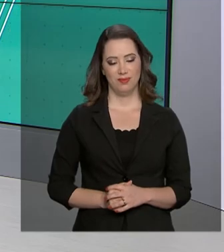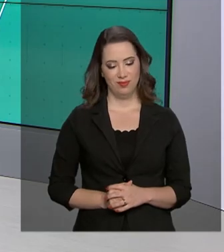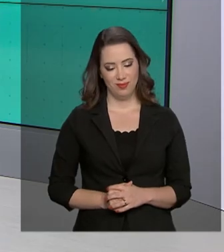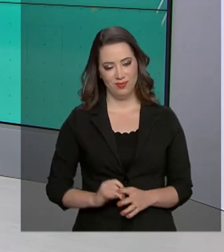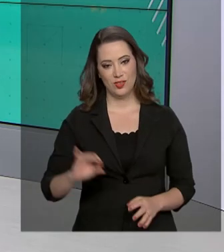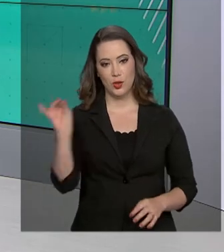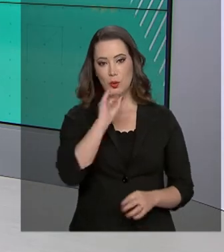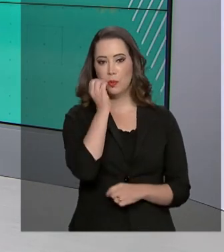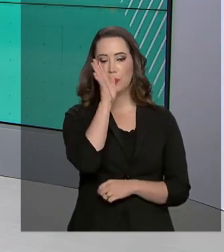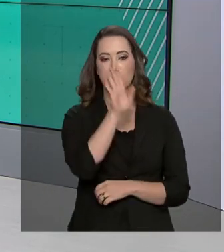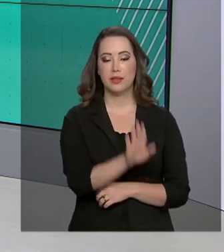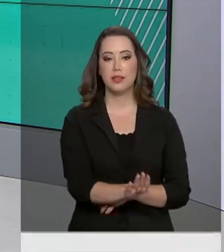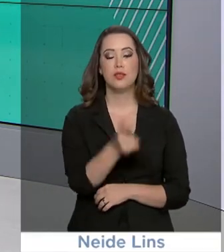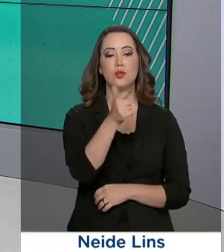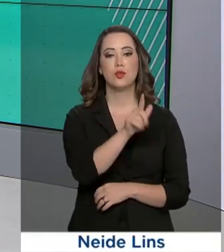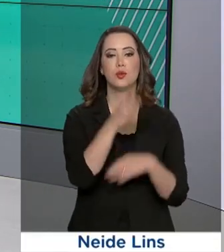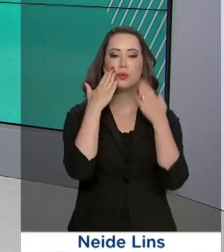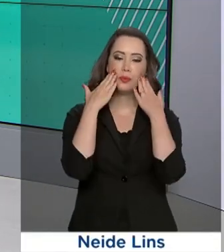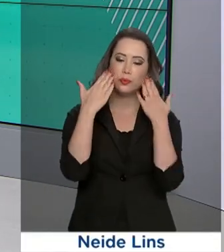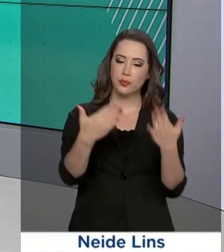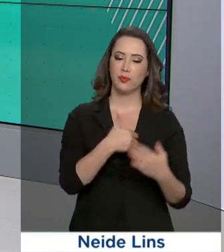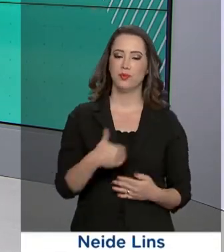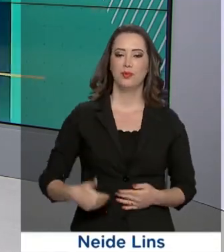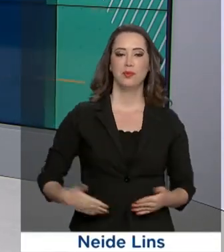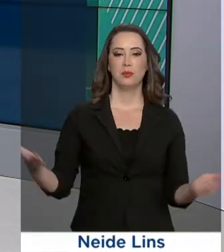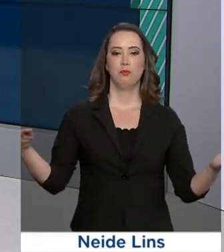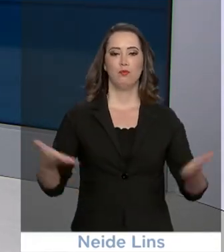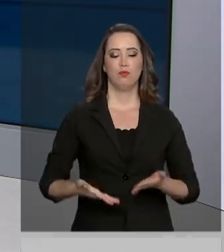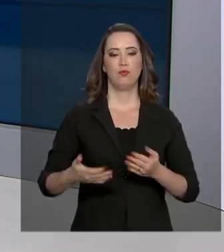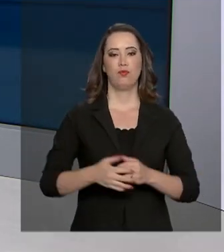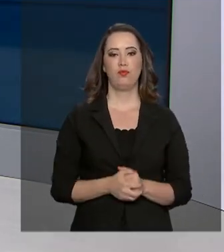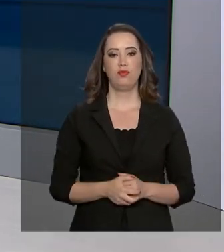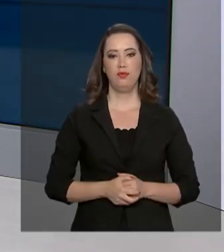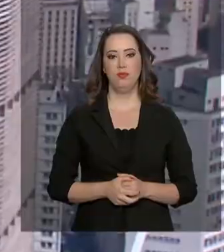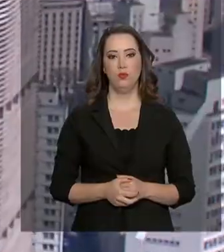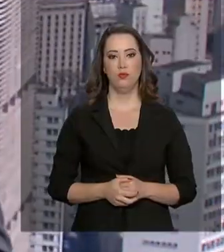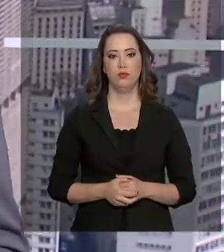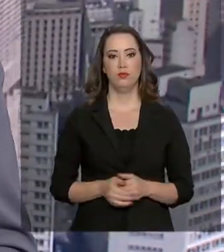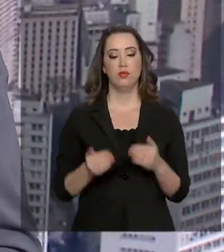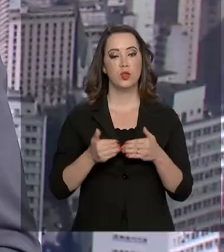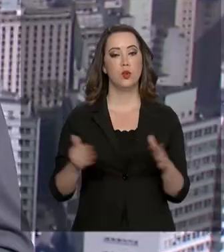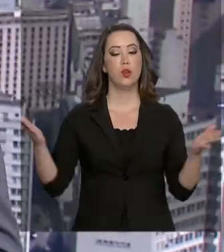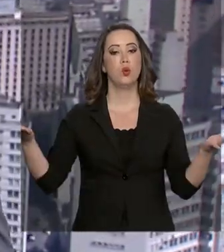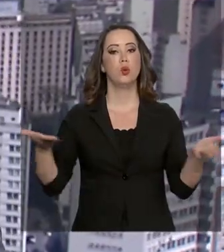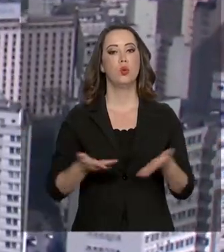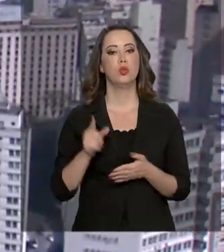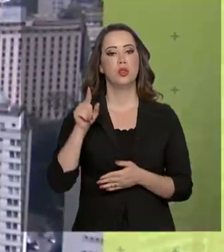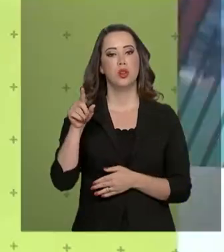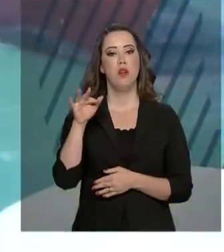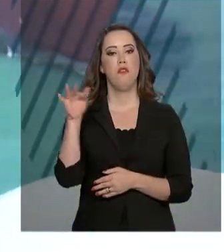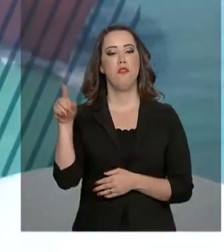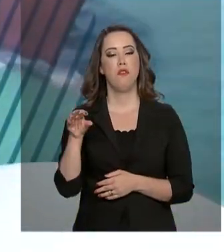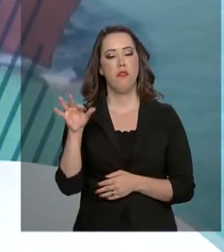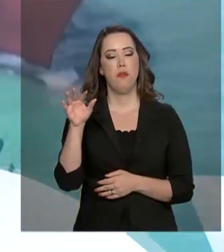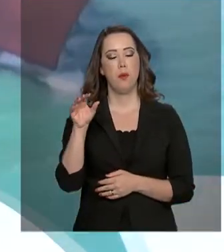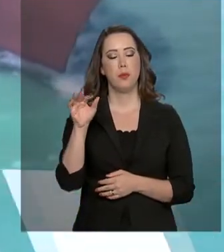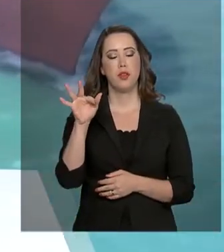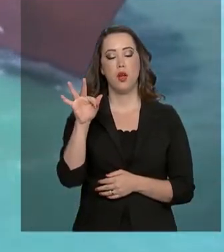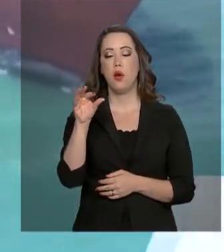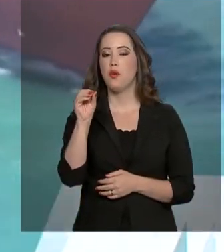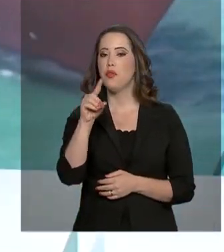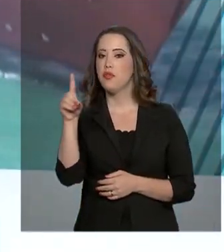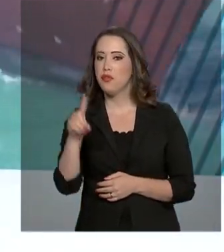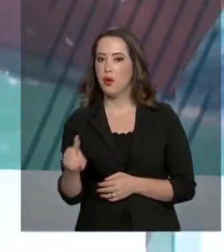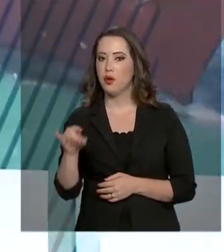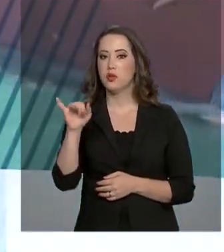Olá, boa tarde. Estamos de volta com mais uma edição do Governo Agora. Foi inaugurado hoje em Foz do Iguaçu o